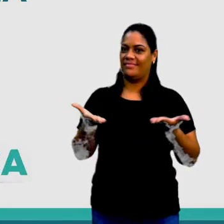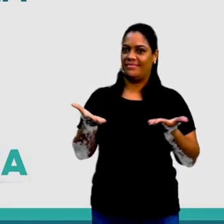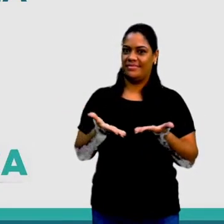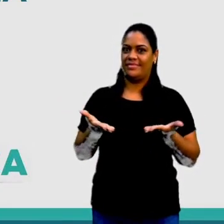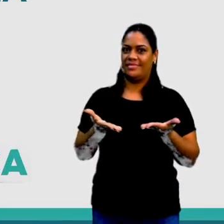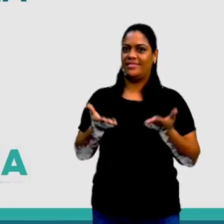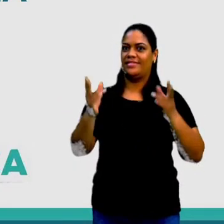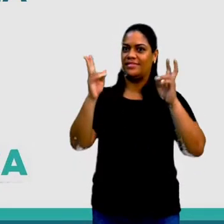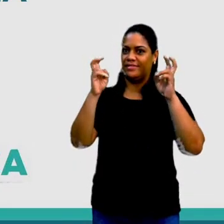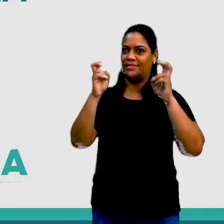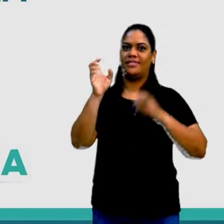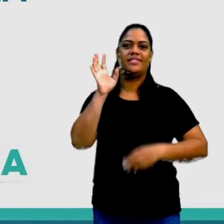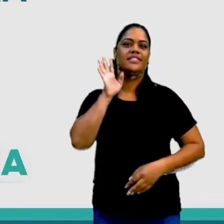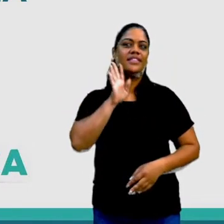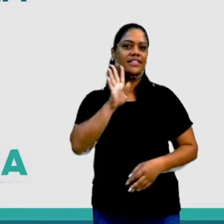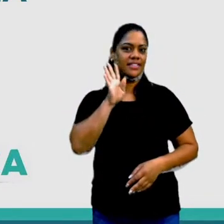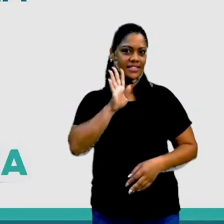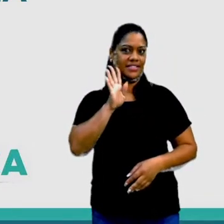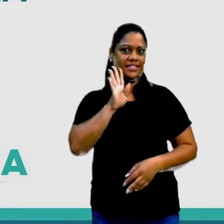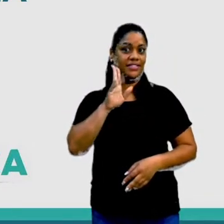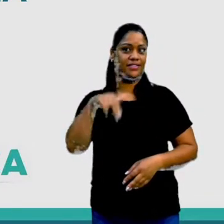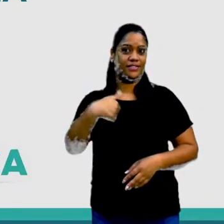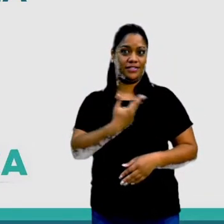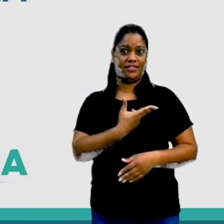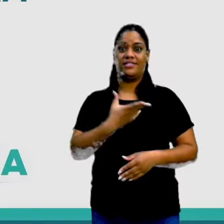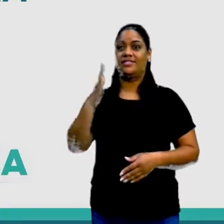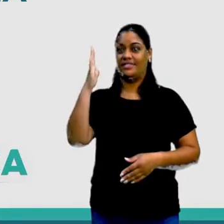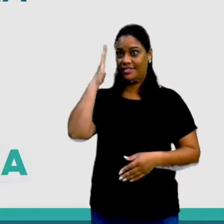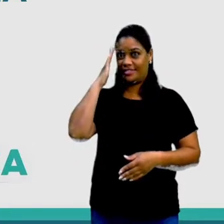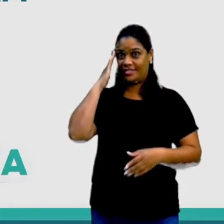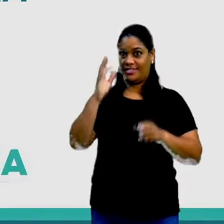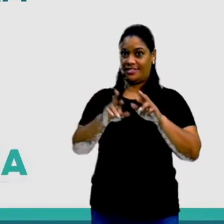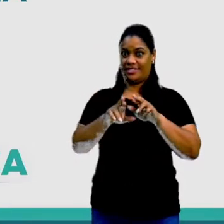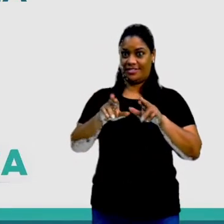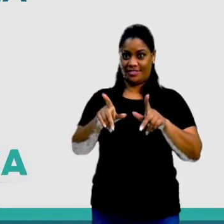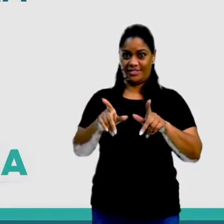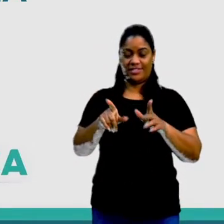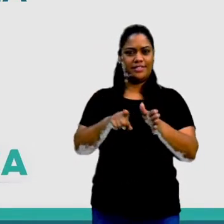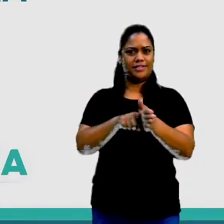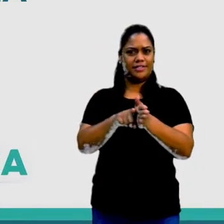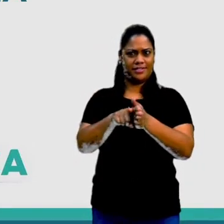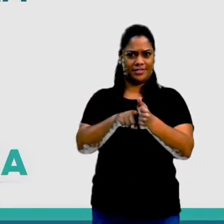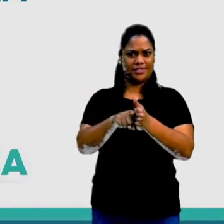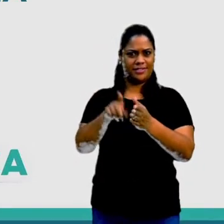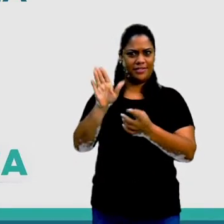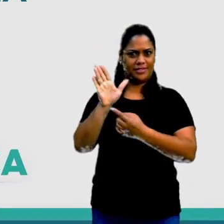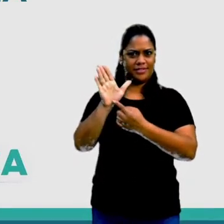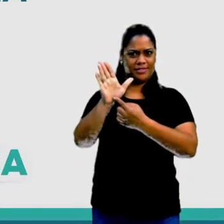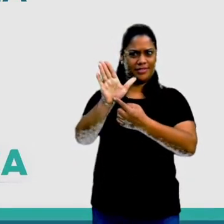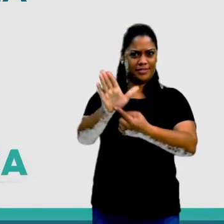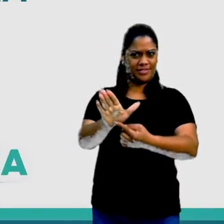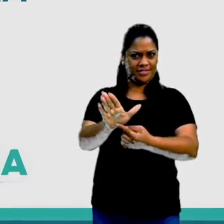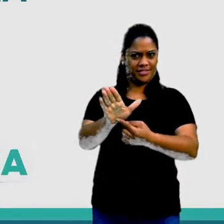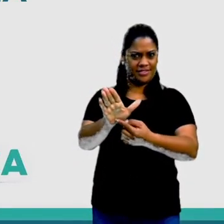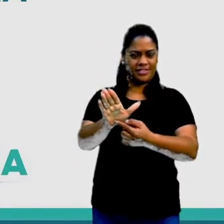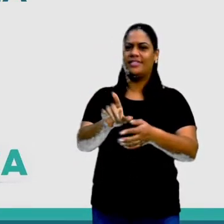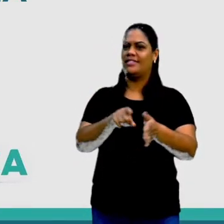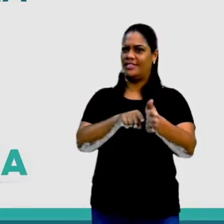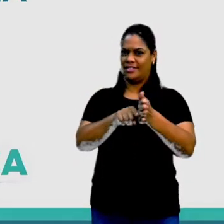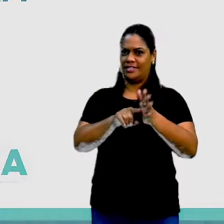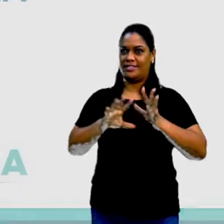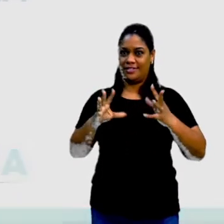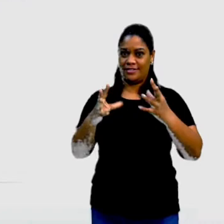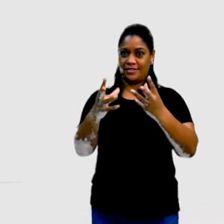falar de um assunto muito legal. A gente vai entender as diferenças entre a pesquisa amostral e a pesquisa censitária.